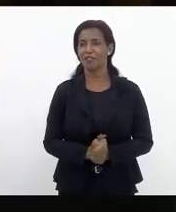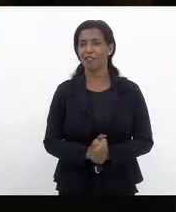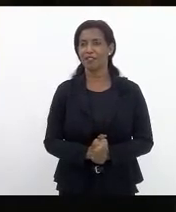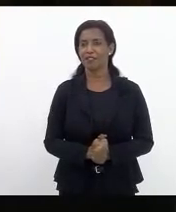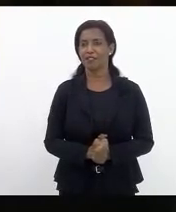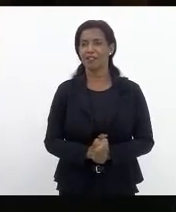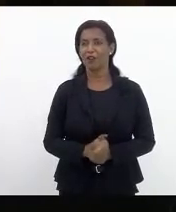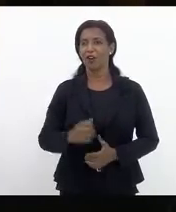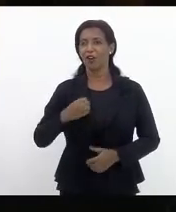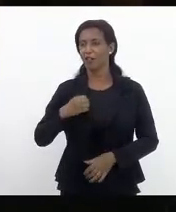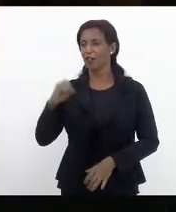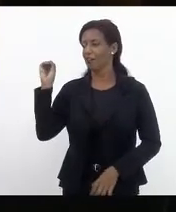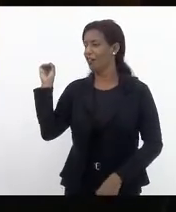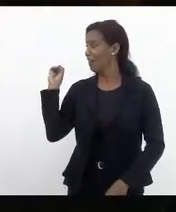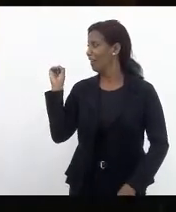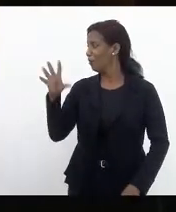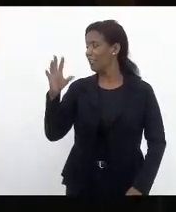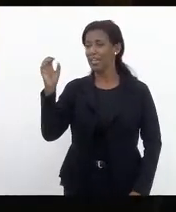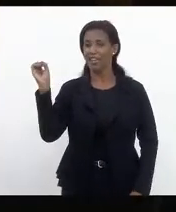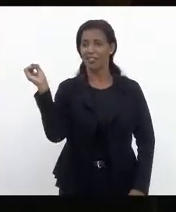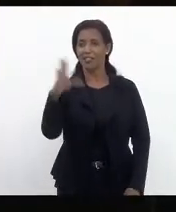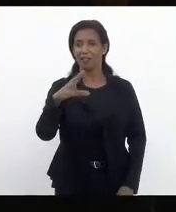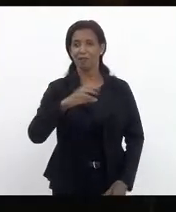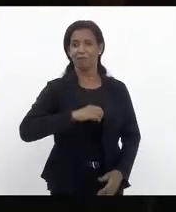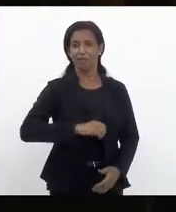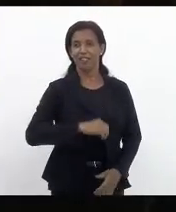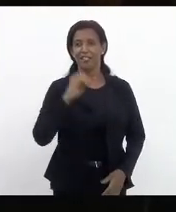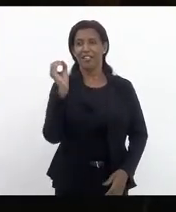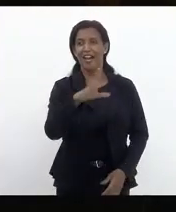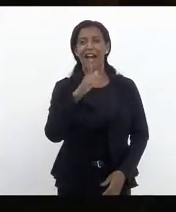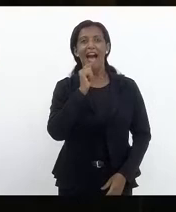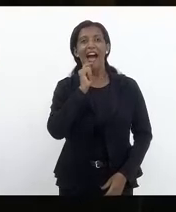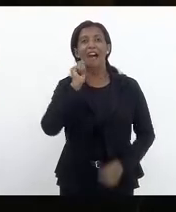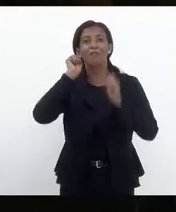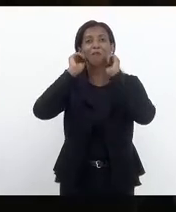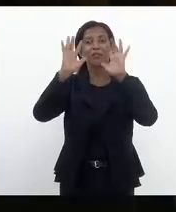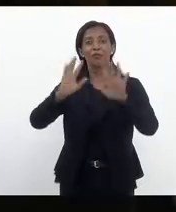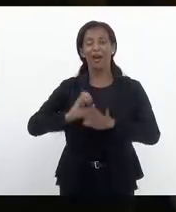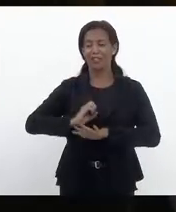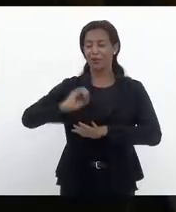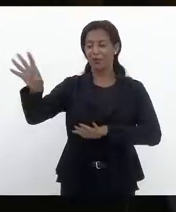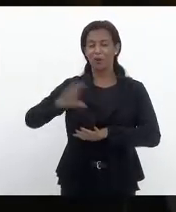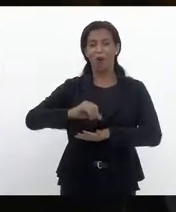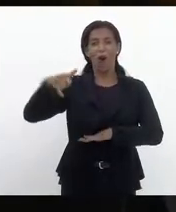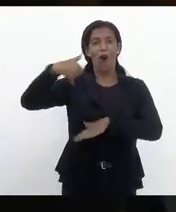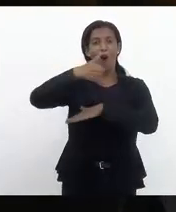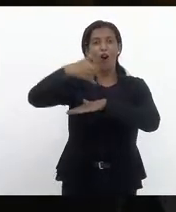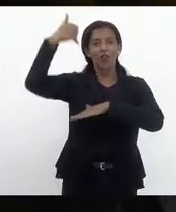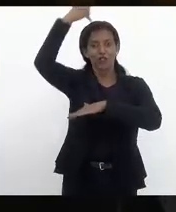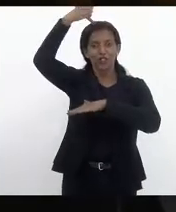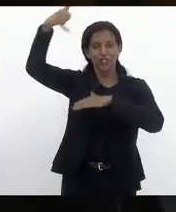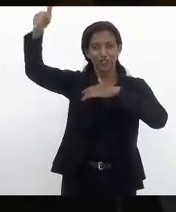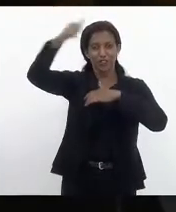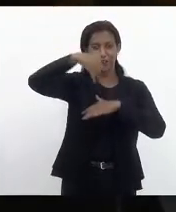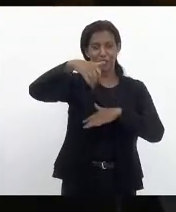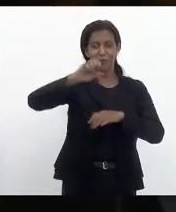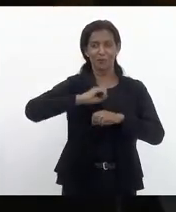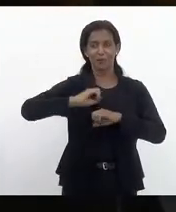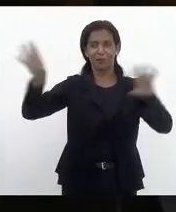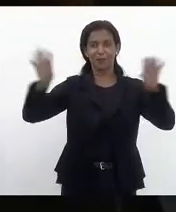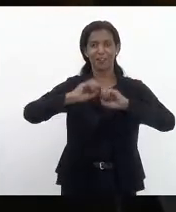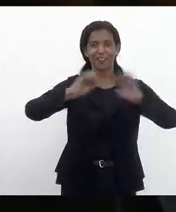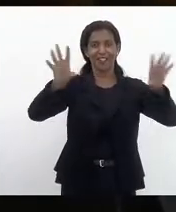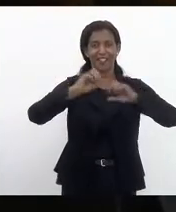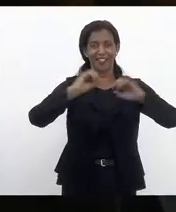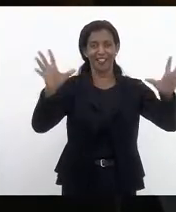espalhar um pouquinho aqui ó de água benta e óleo ungido para nos livrar